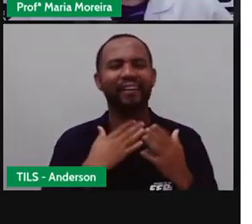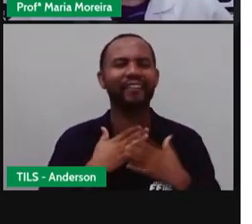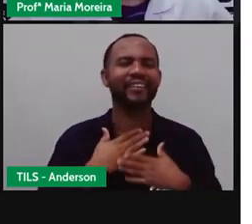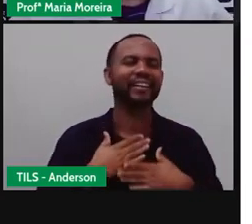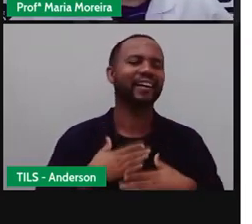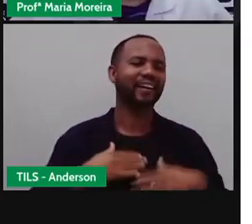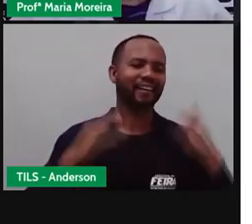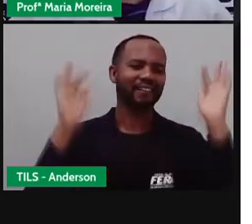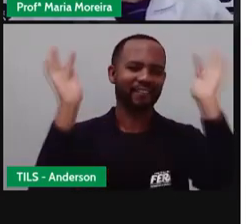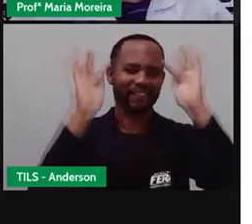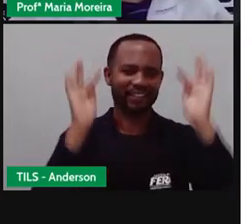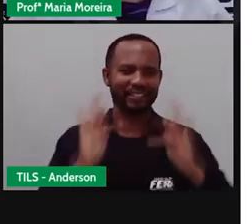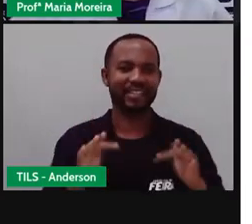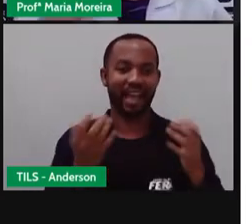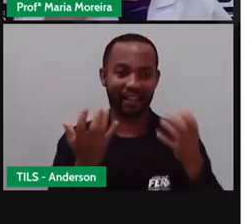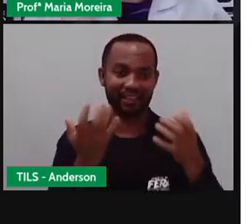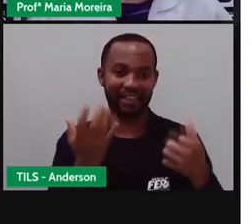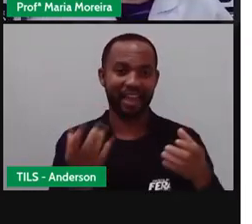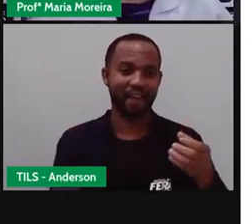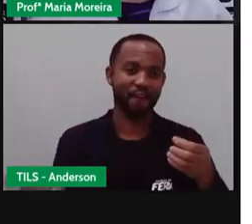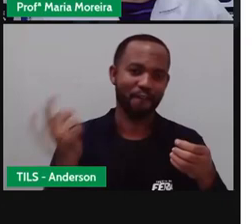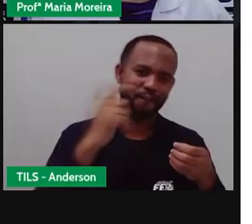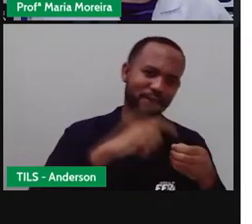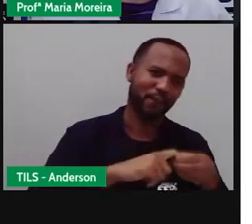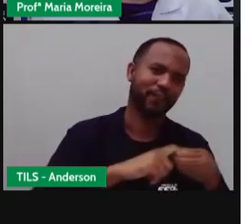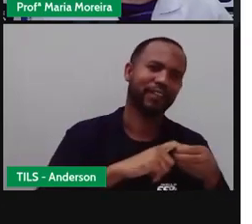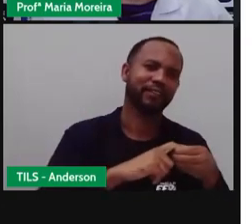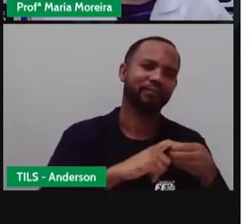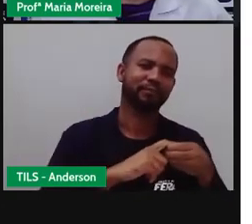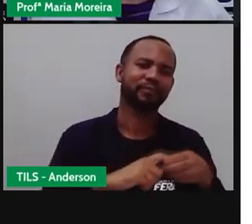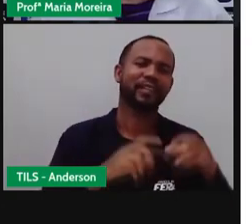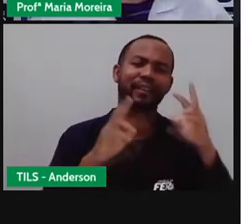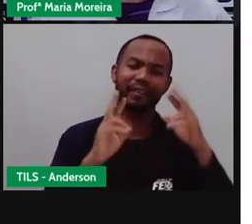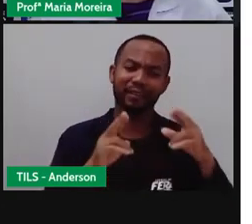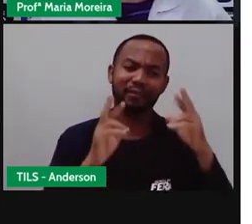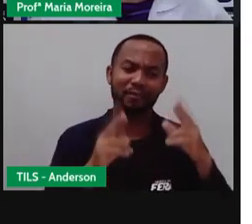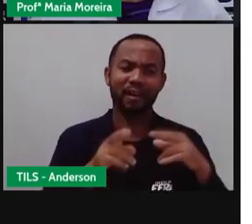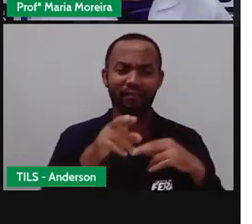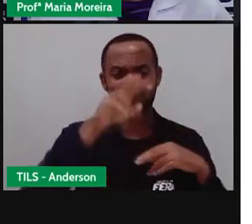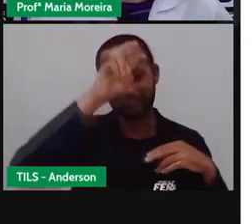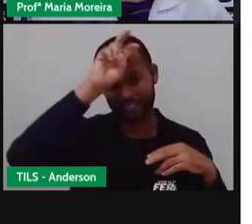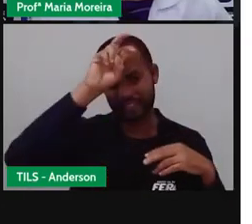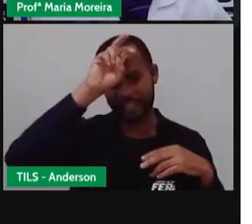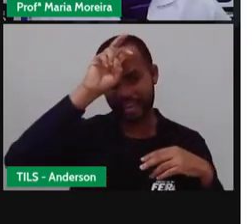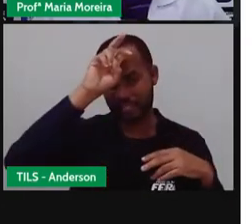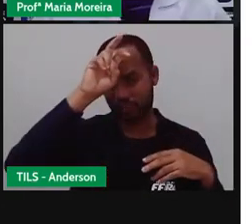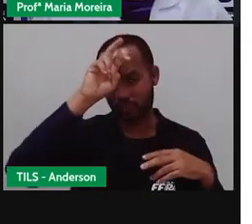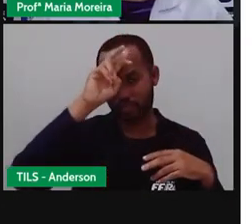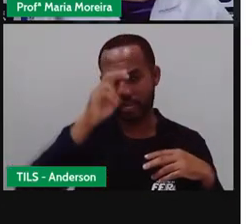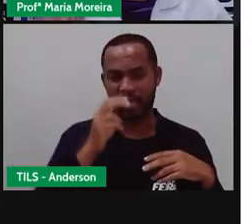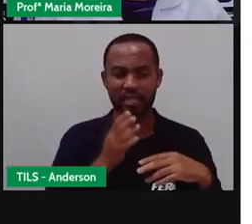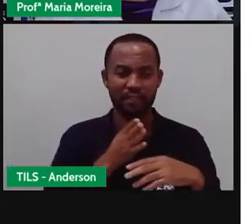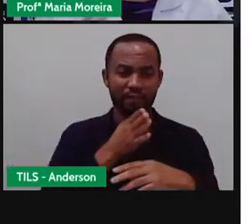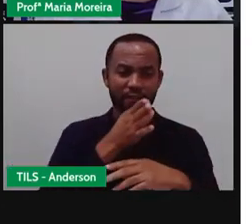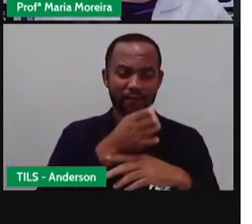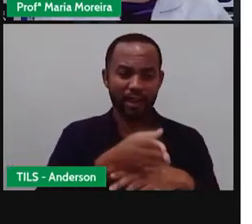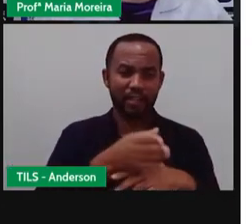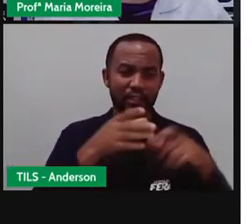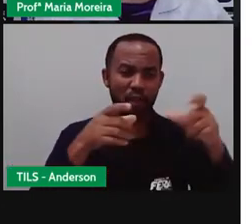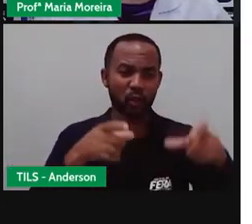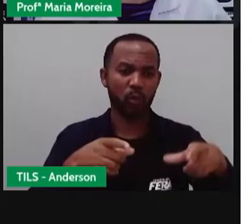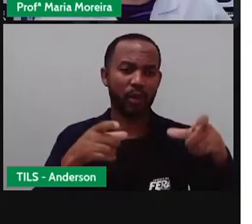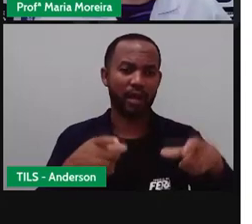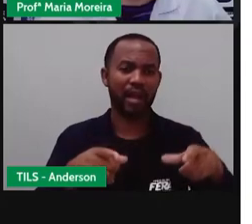vai querer voltar, não vai? Pois é, a mesma coisa aí acontece com esses animais. Eles, né, ficam aí em